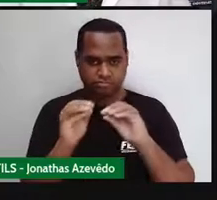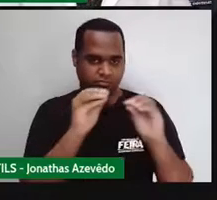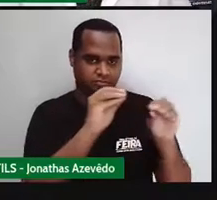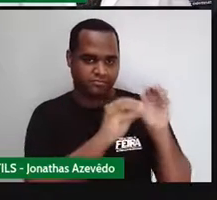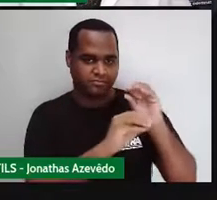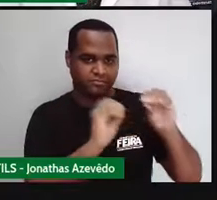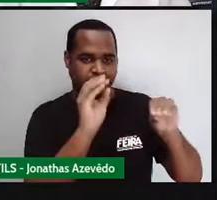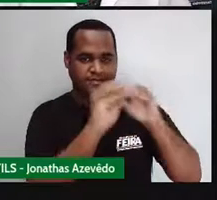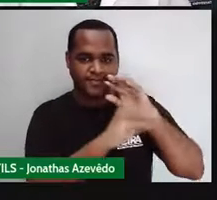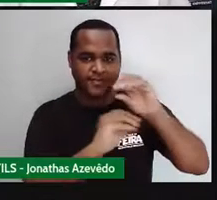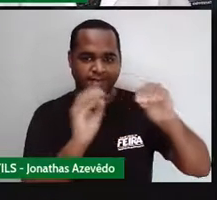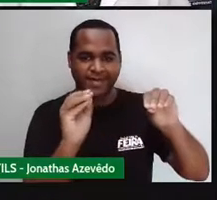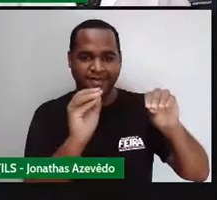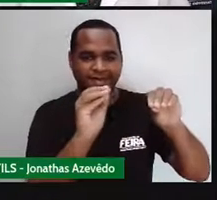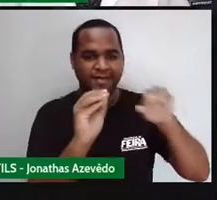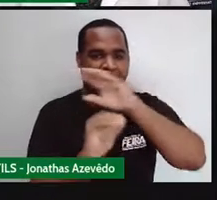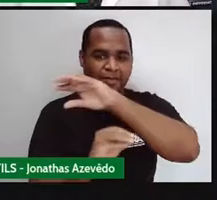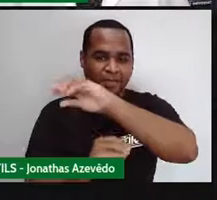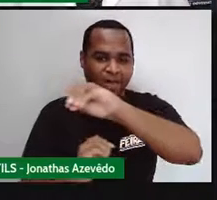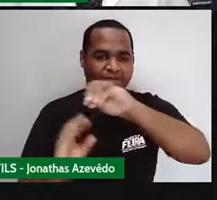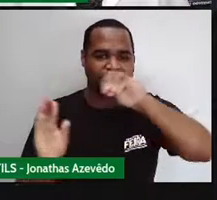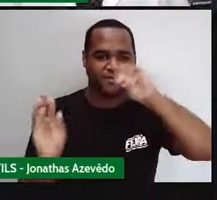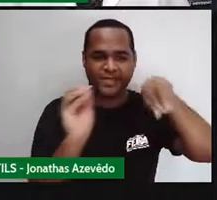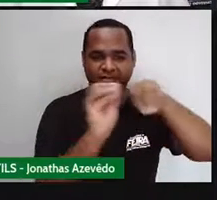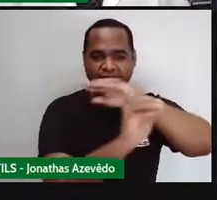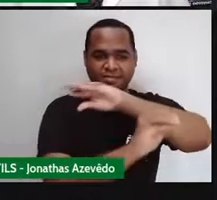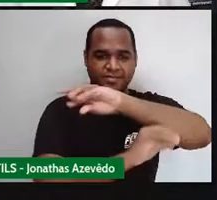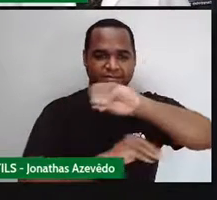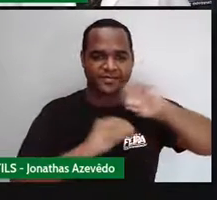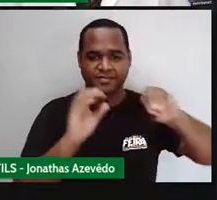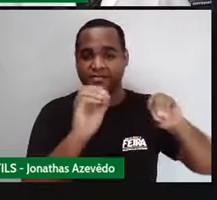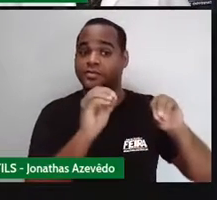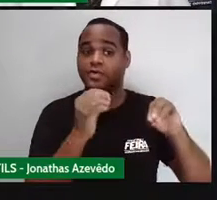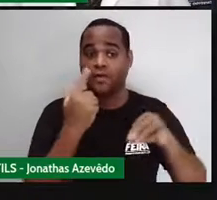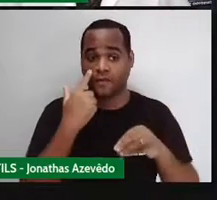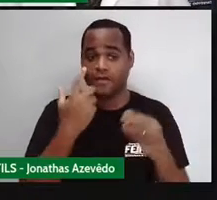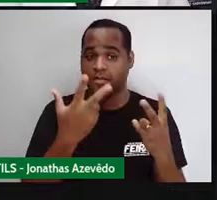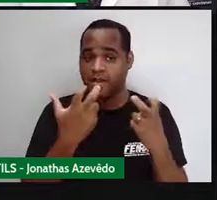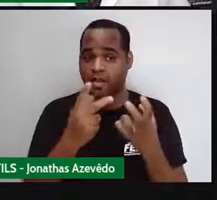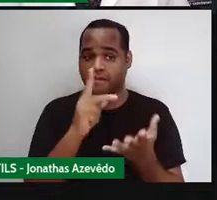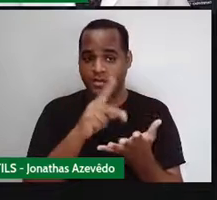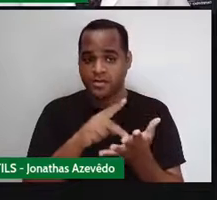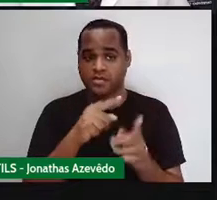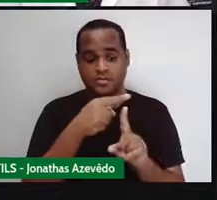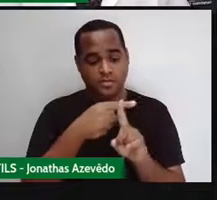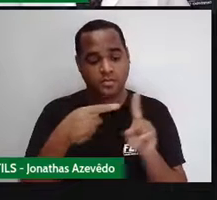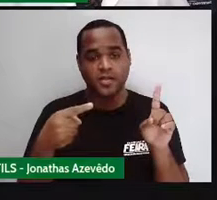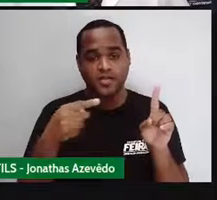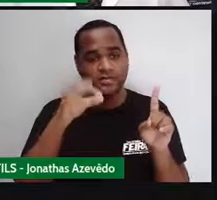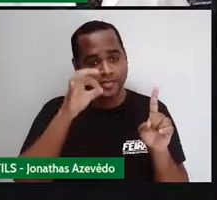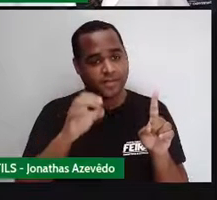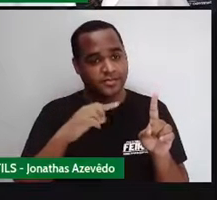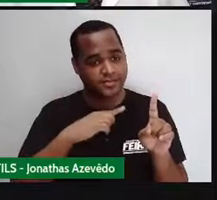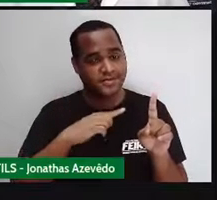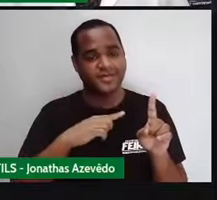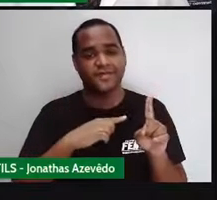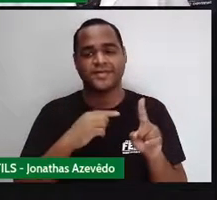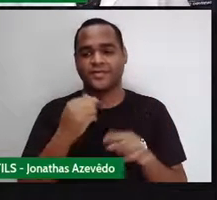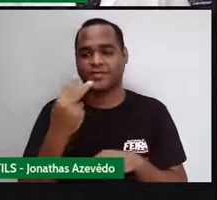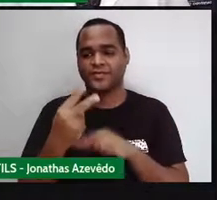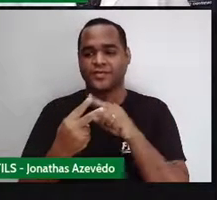Ó. E aí você consegue perceber, ó, que de fato é metade. São dois retângulos